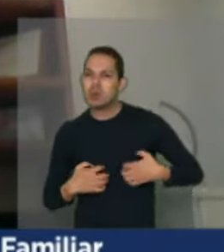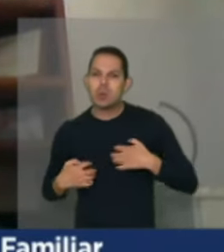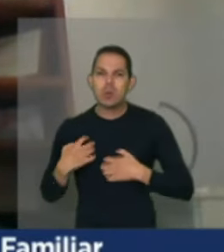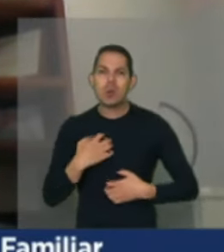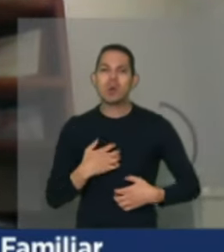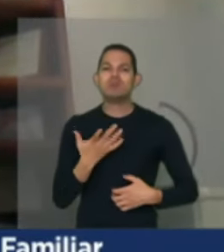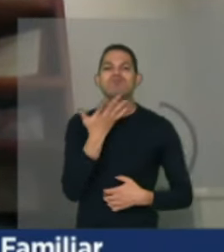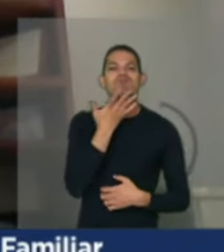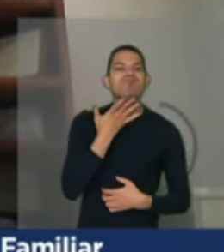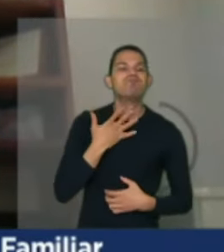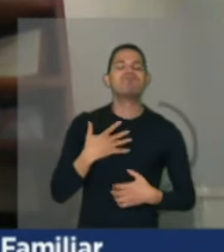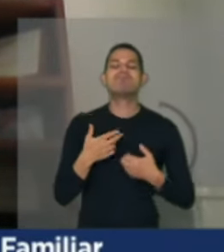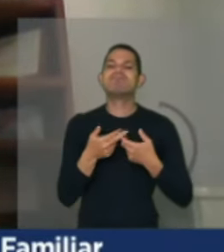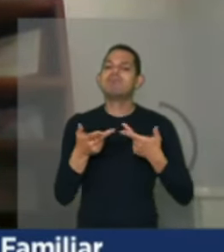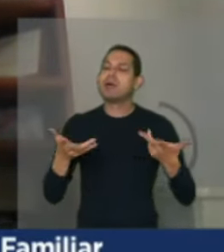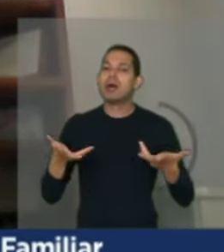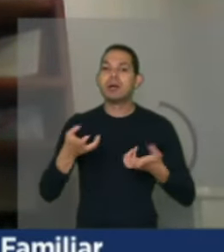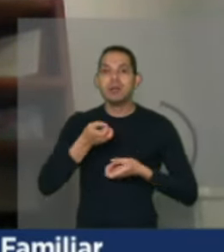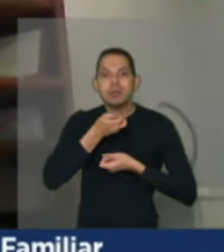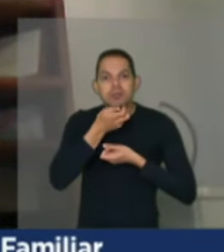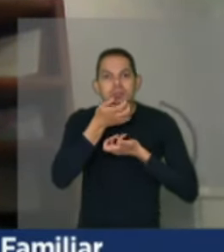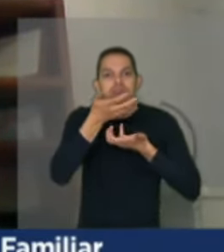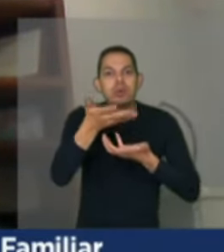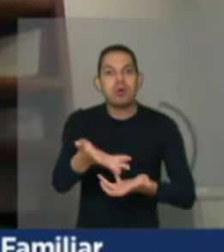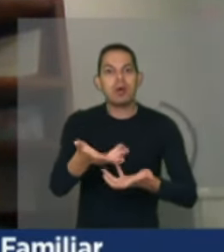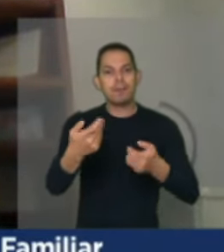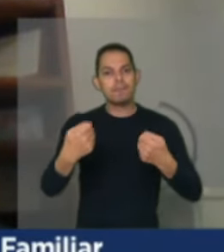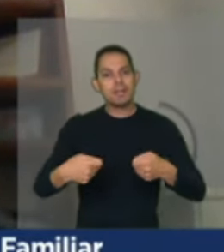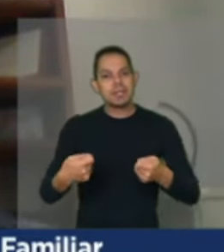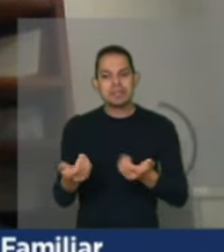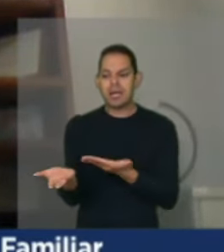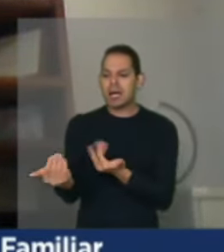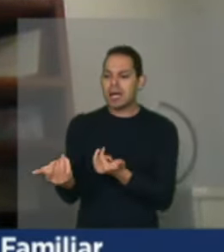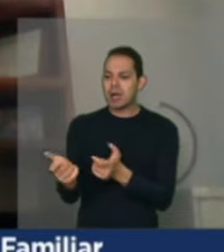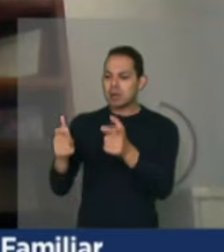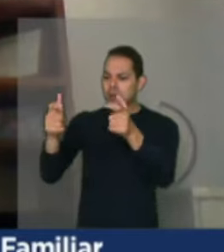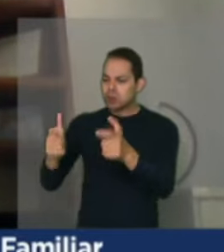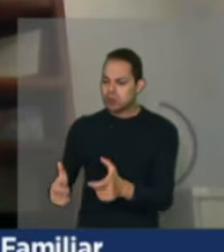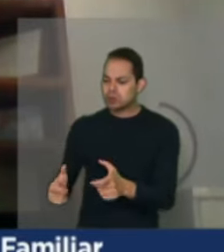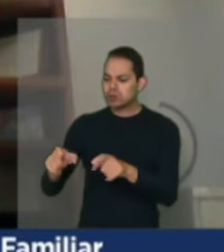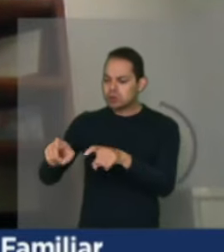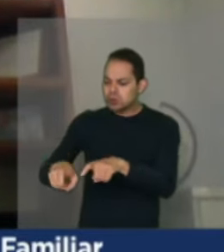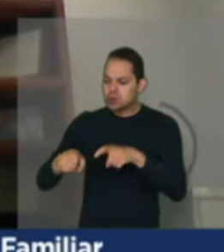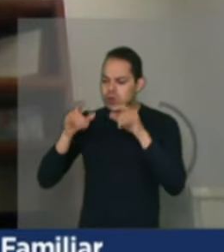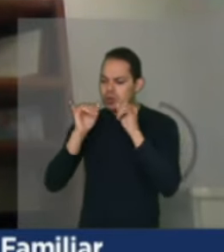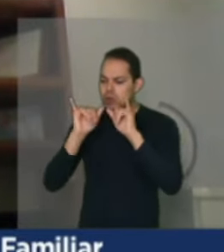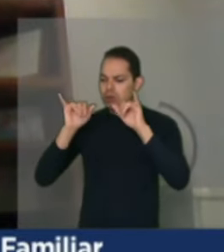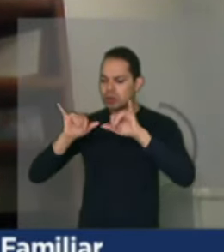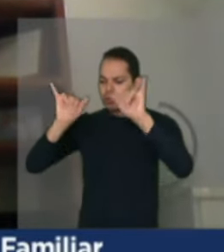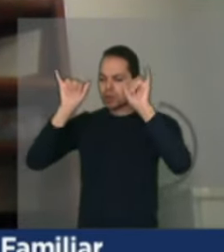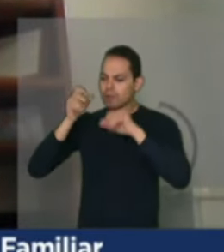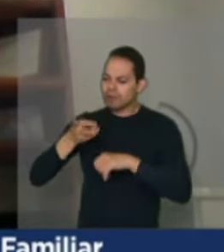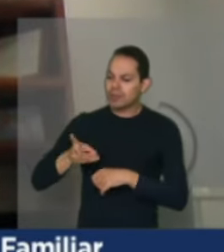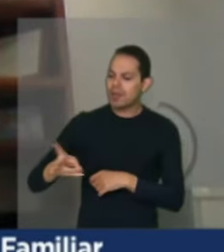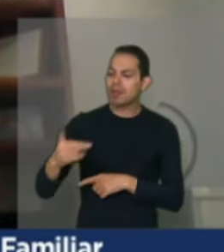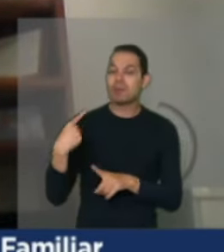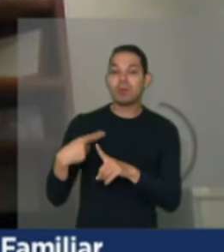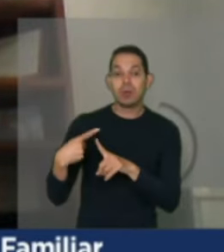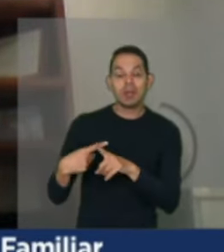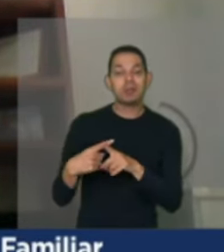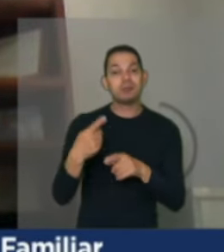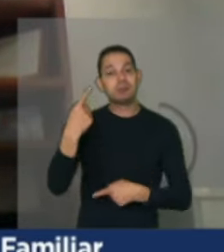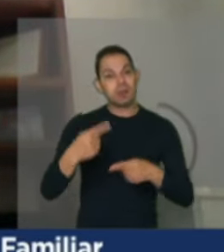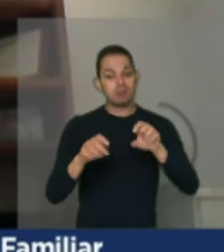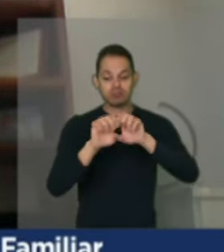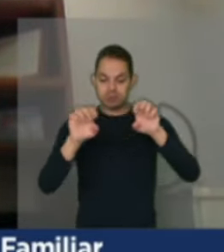faz para que esses jovens permaneçam, queiram ficar, tenham interesse. E aí começa justamente por uma política estruturante, que é a política